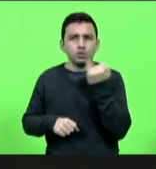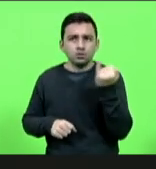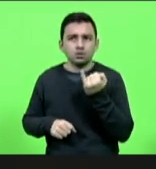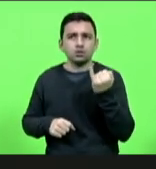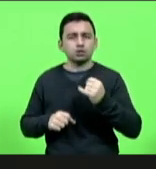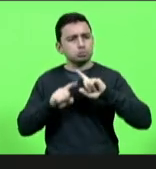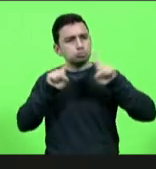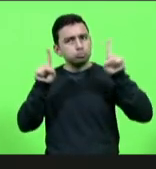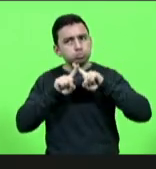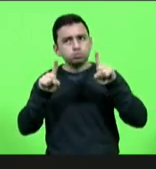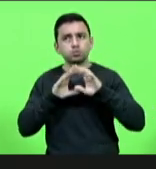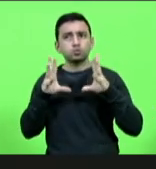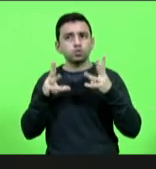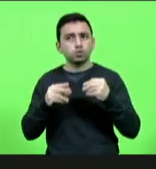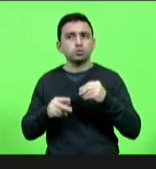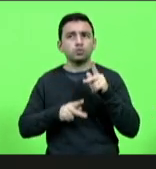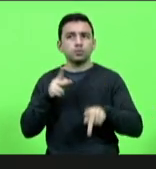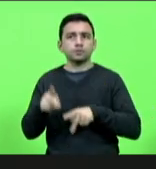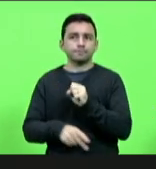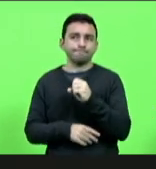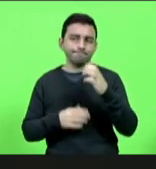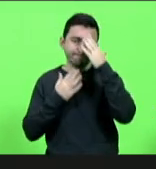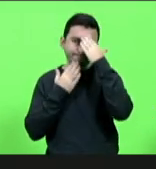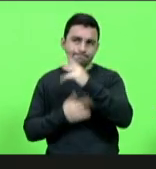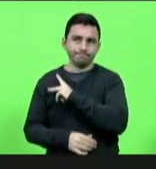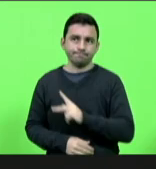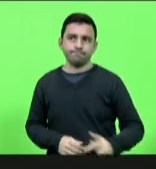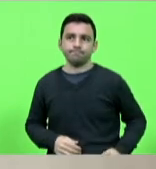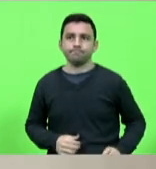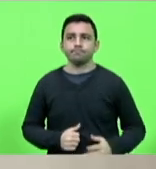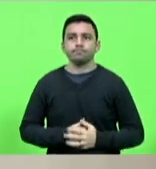clamor da população catarinense muito obrigado seu presidente